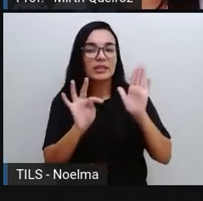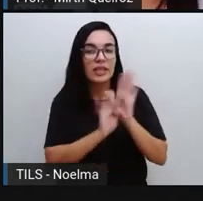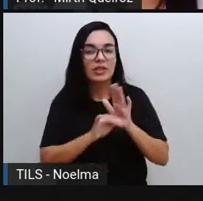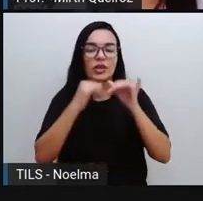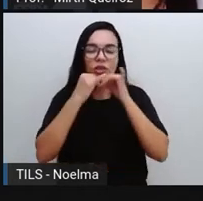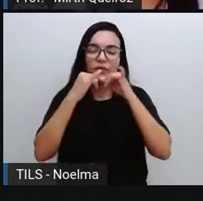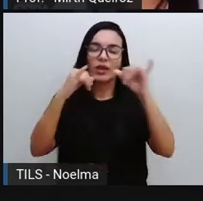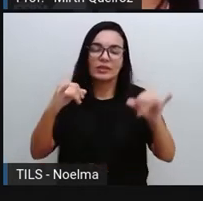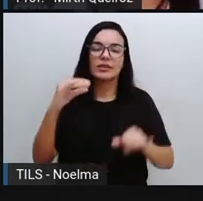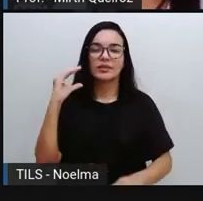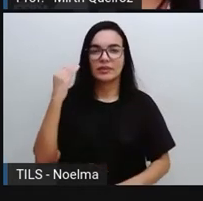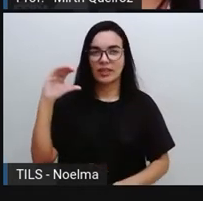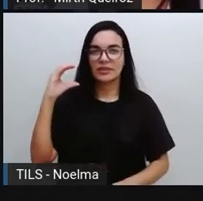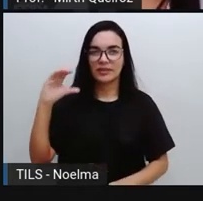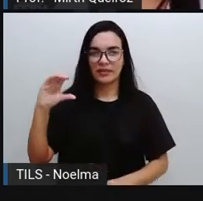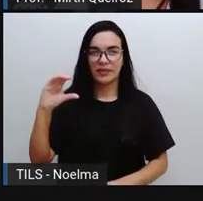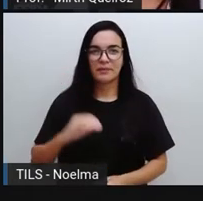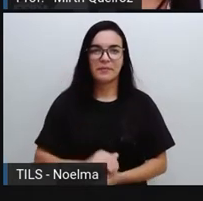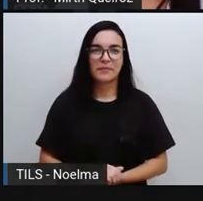divulgação científica.